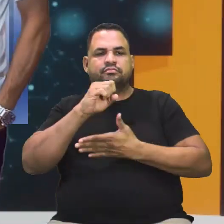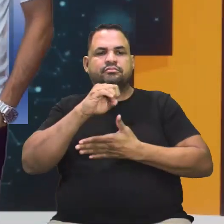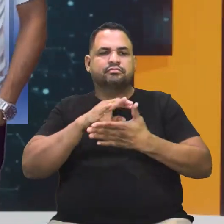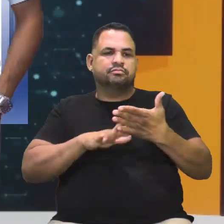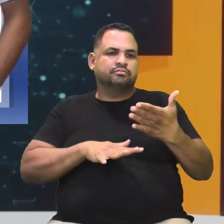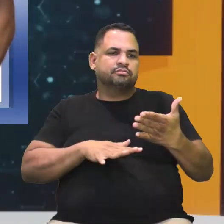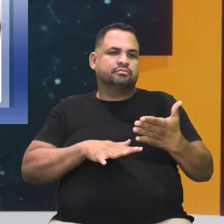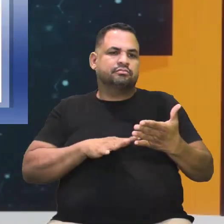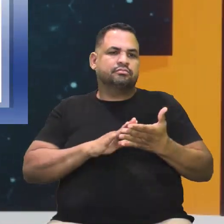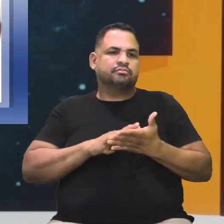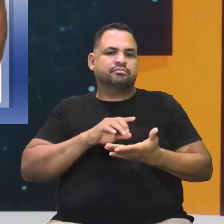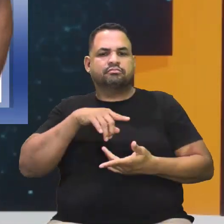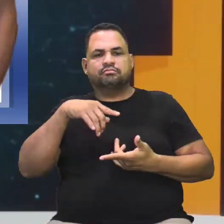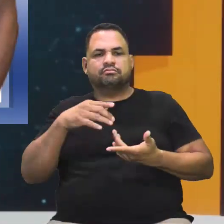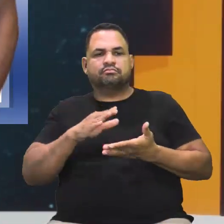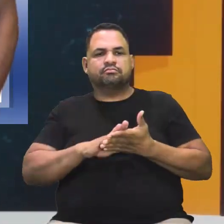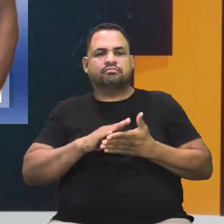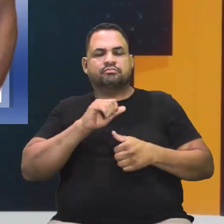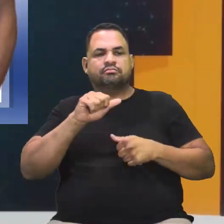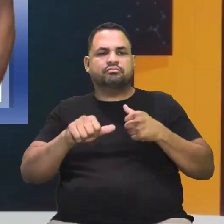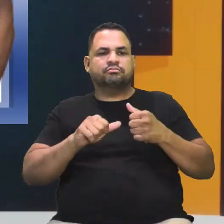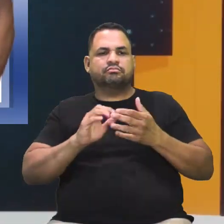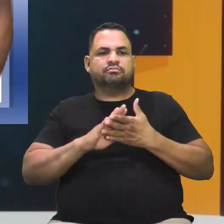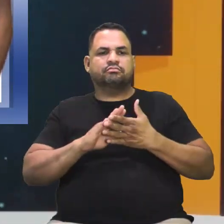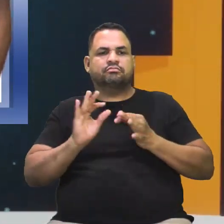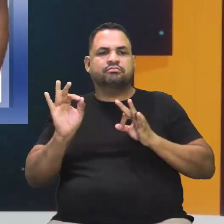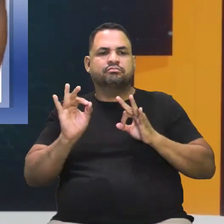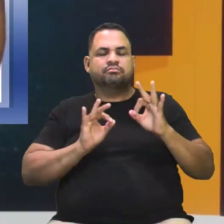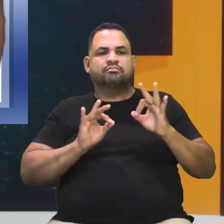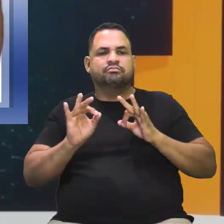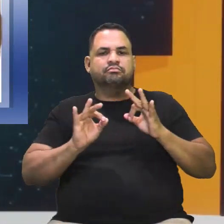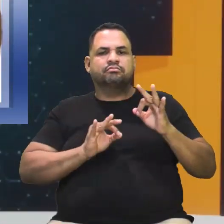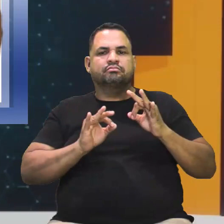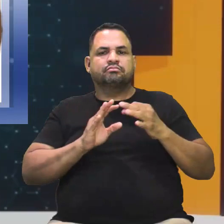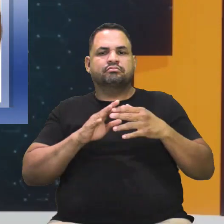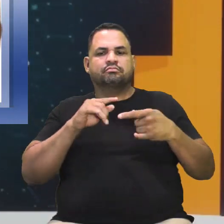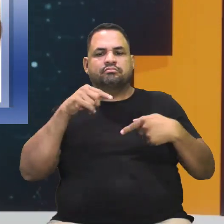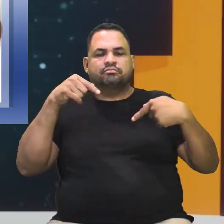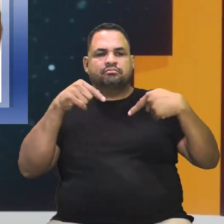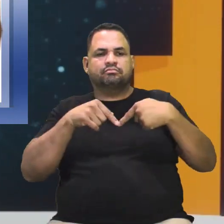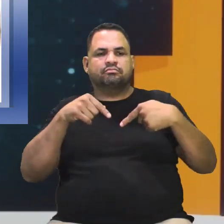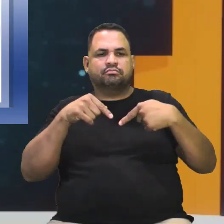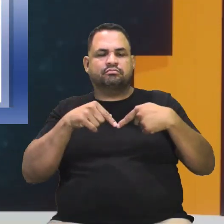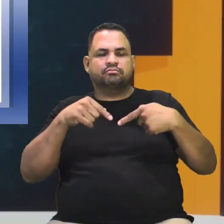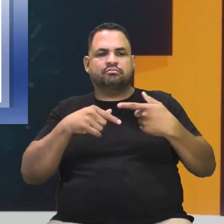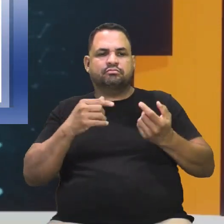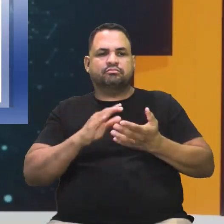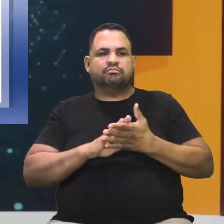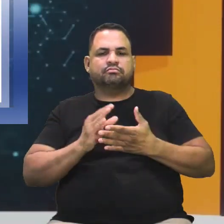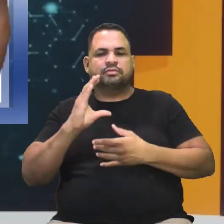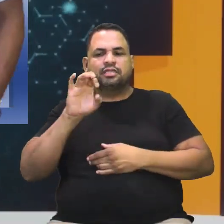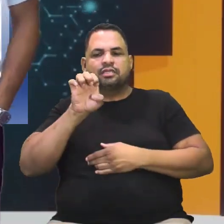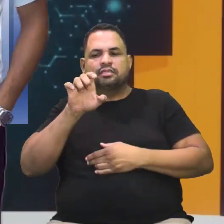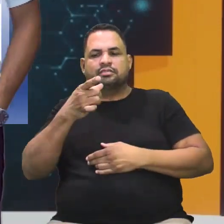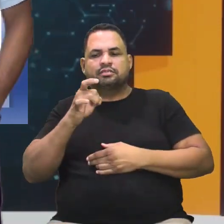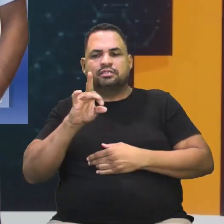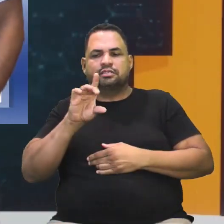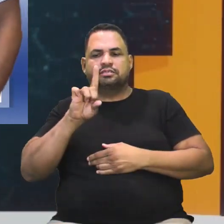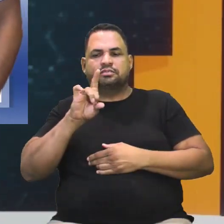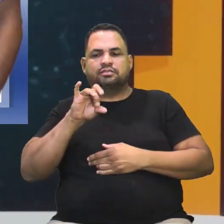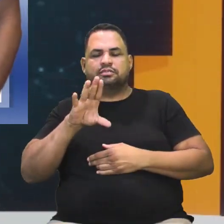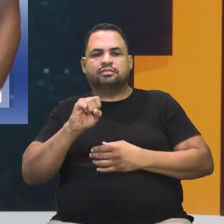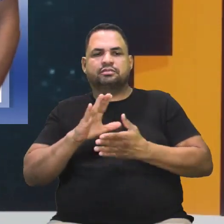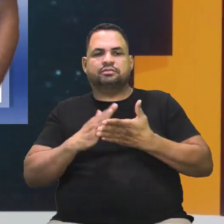alternativas variam bastante, está perguntando três coisas, Coordenada do foco, coordenada do vértice e excentricidade. Então,